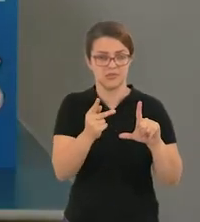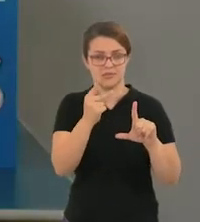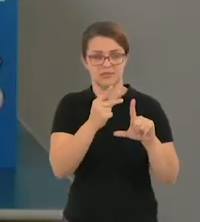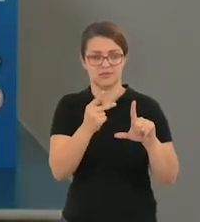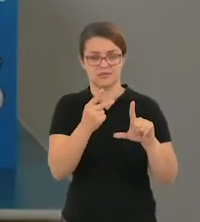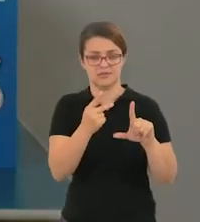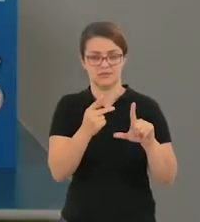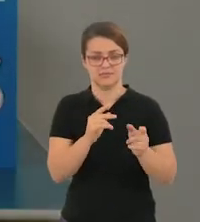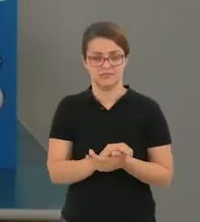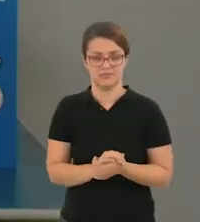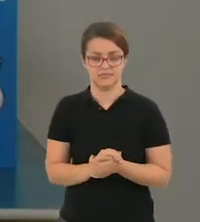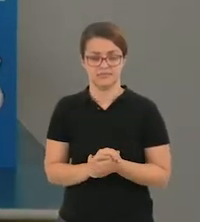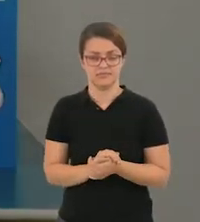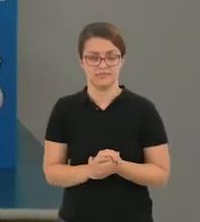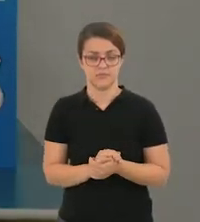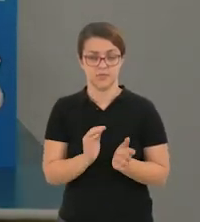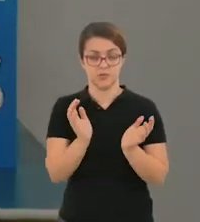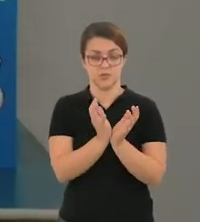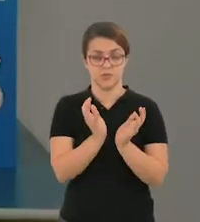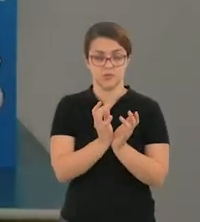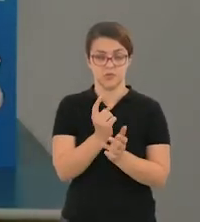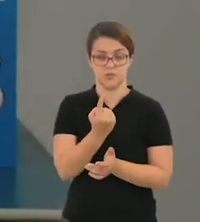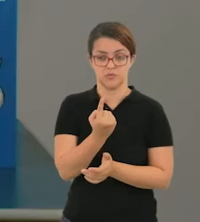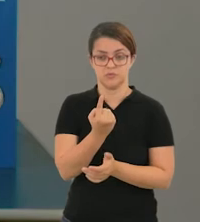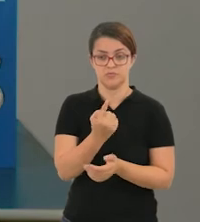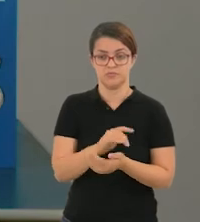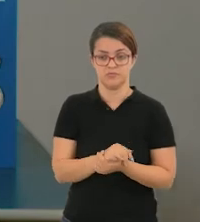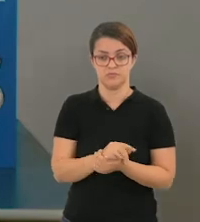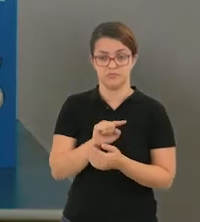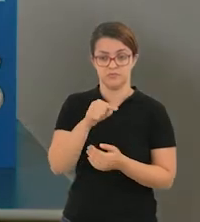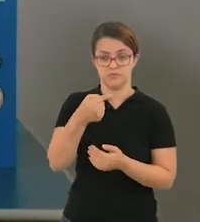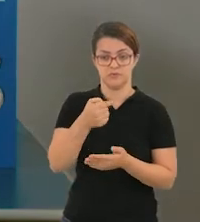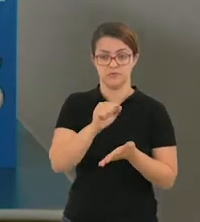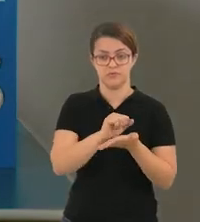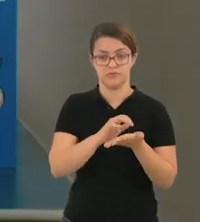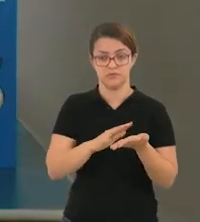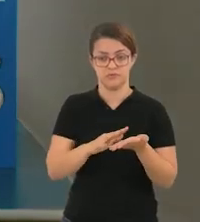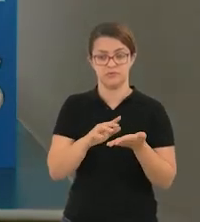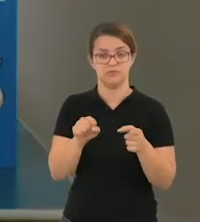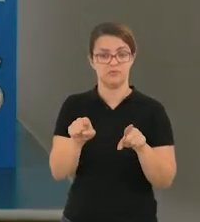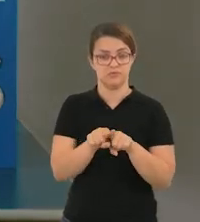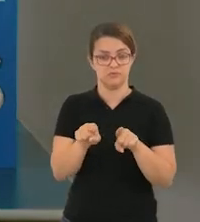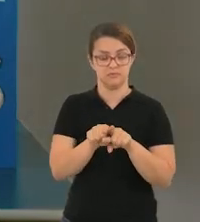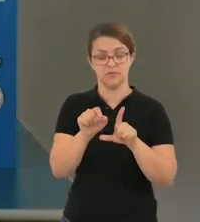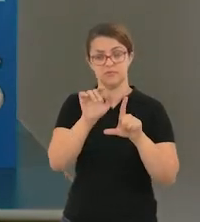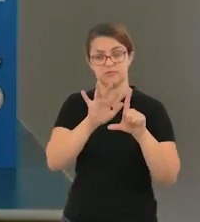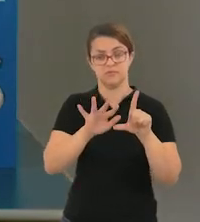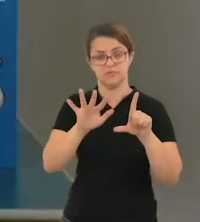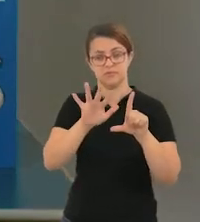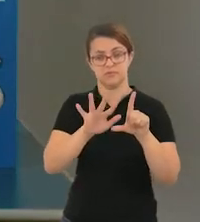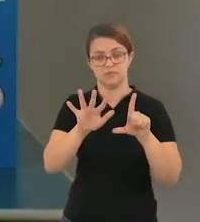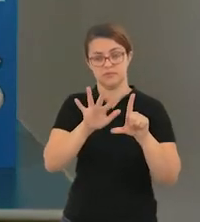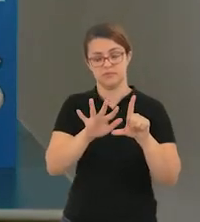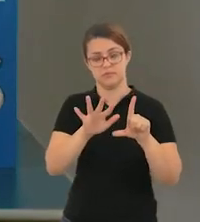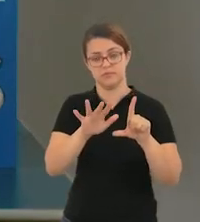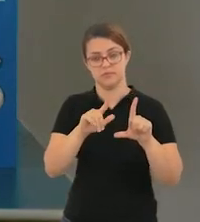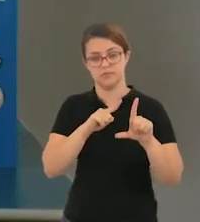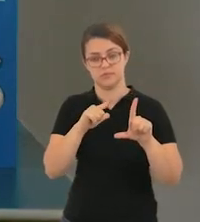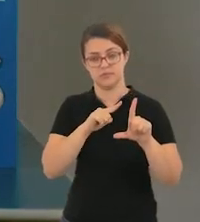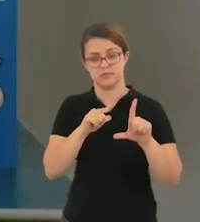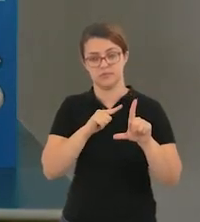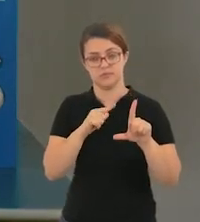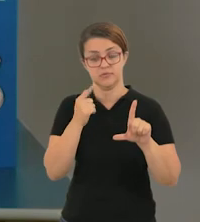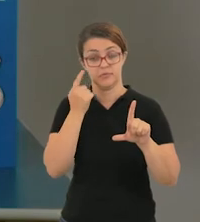Ainda no termo 1, a próxima atividade, vocês também vão encontrar lá no quadro de rotina, esta imagem